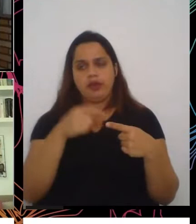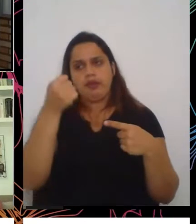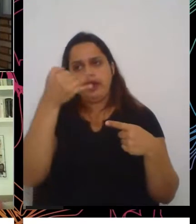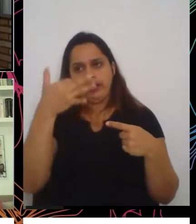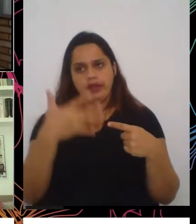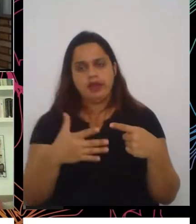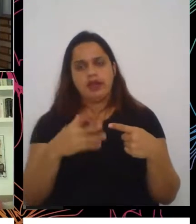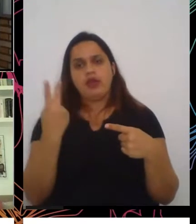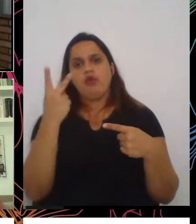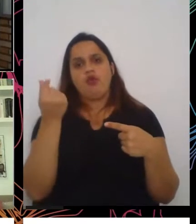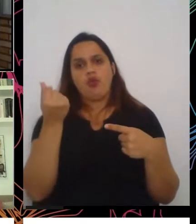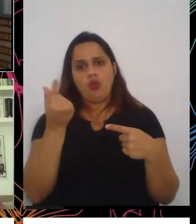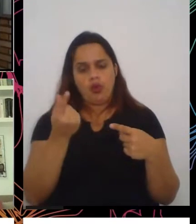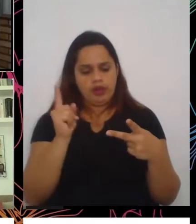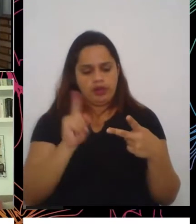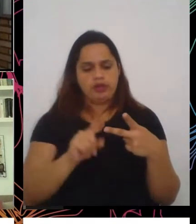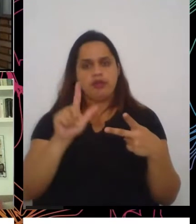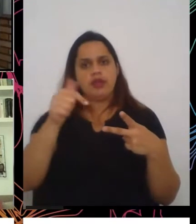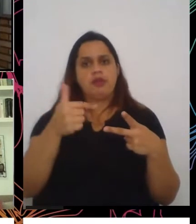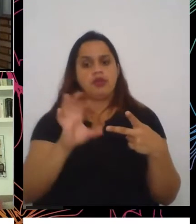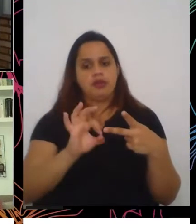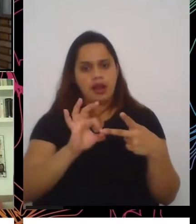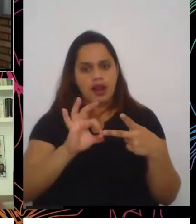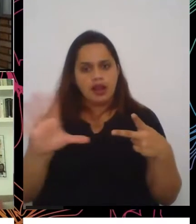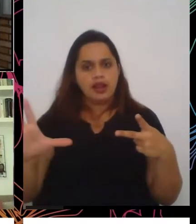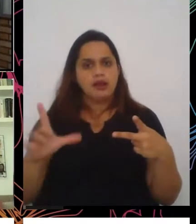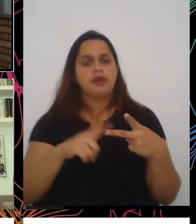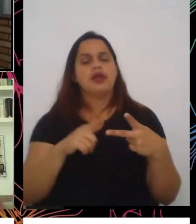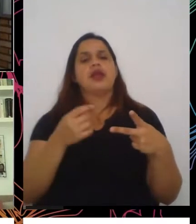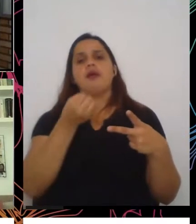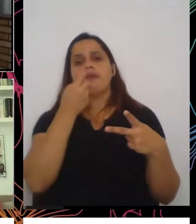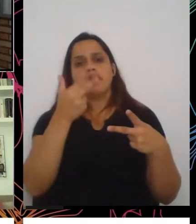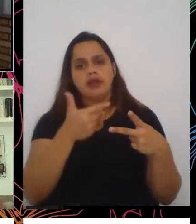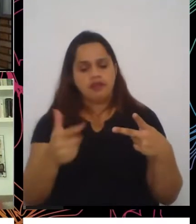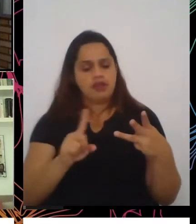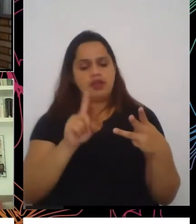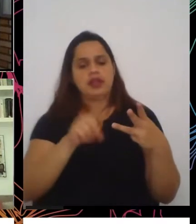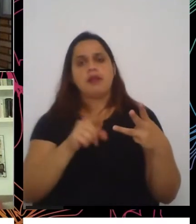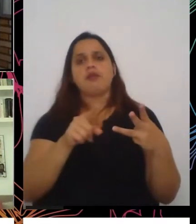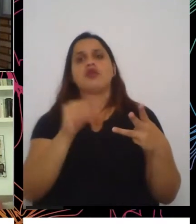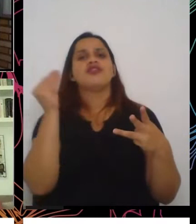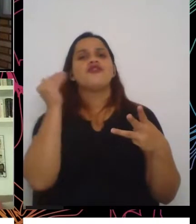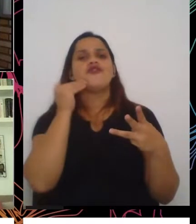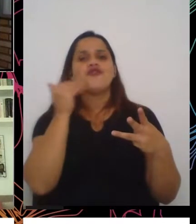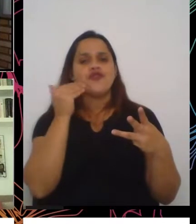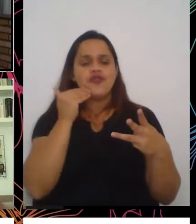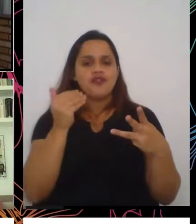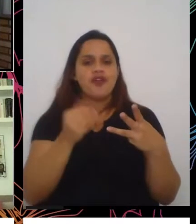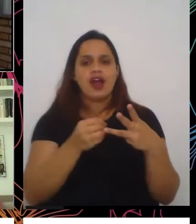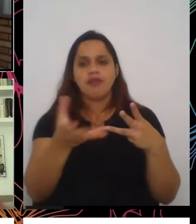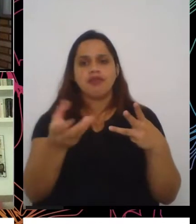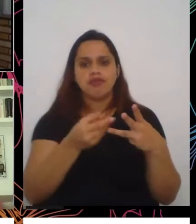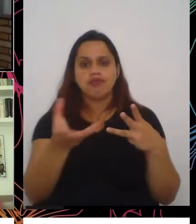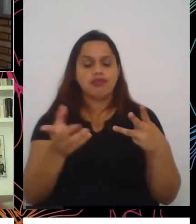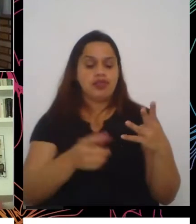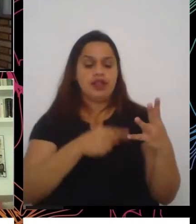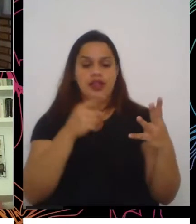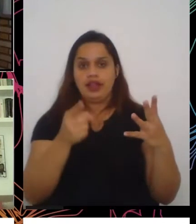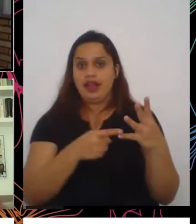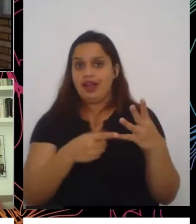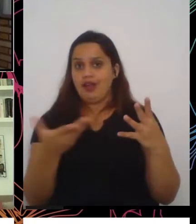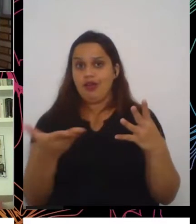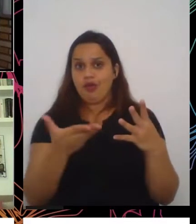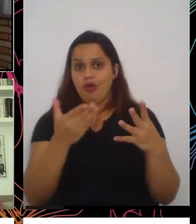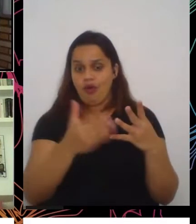a demora para a liberação do benefício, as falhas na distribuição e agora, nesse ano de